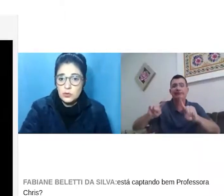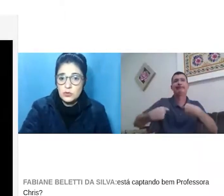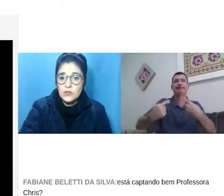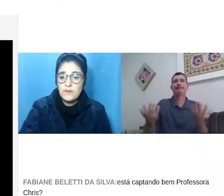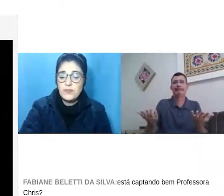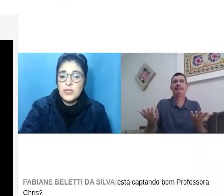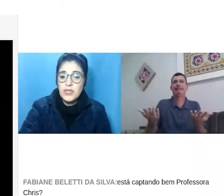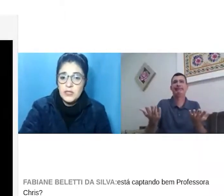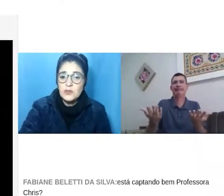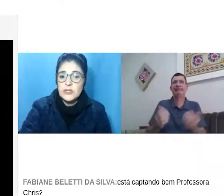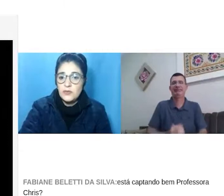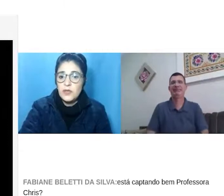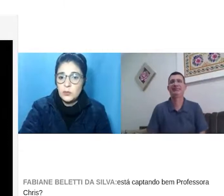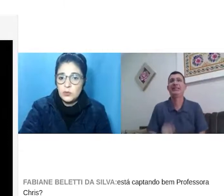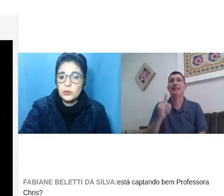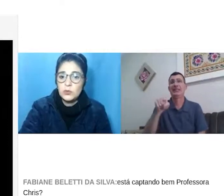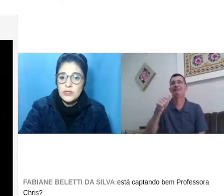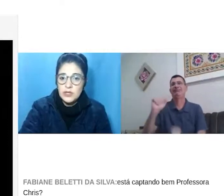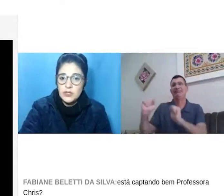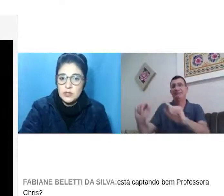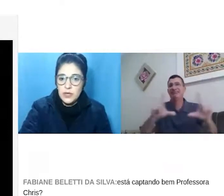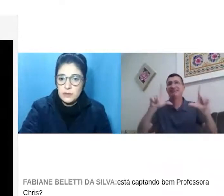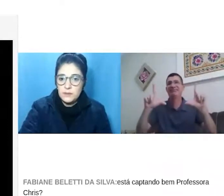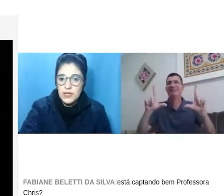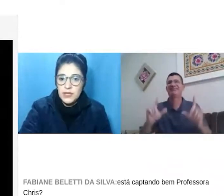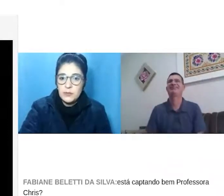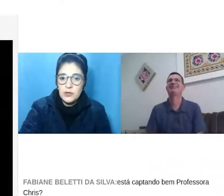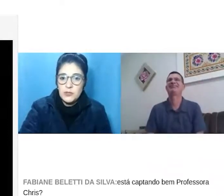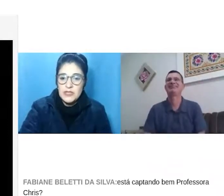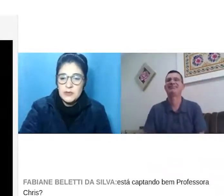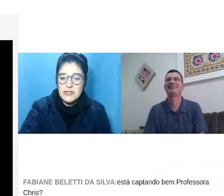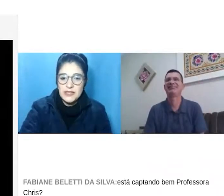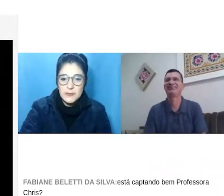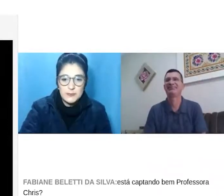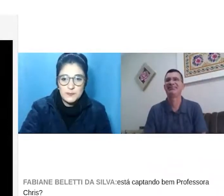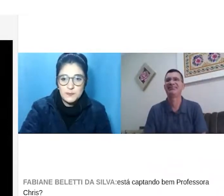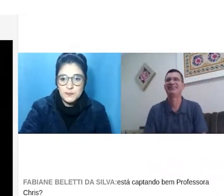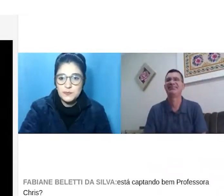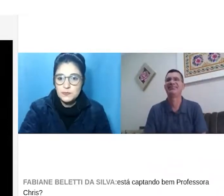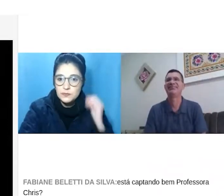surdos, e isso desafia muito o docente também. Pode passar o slide.